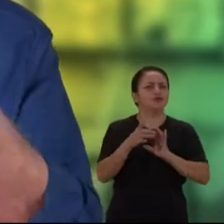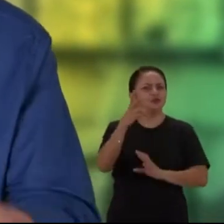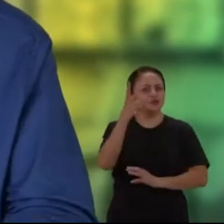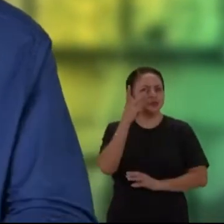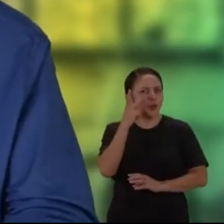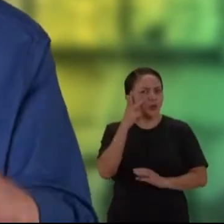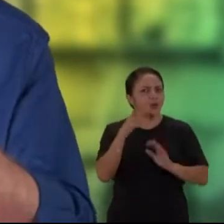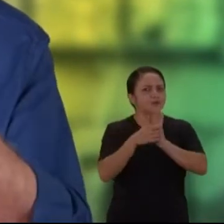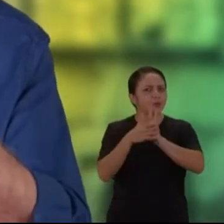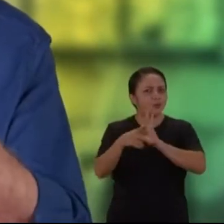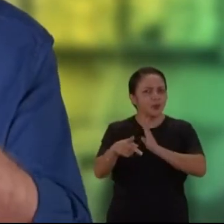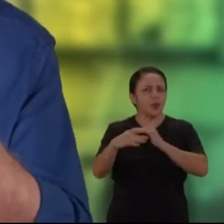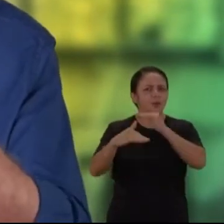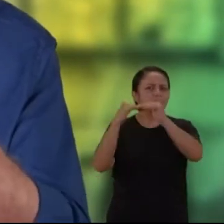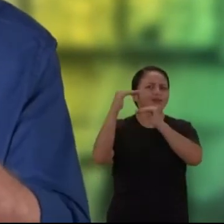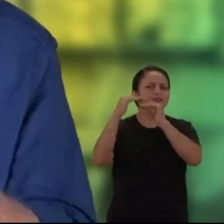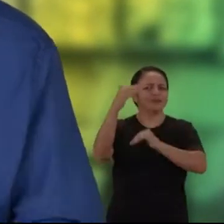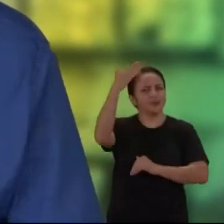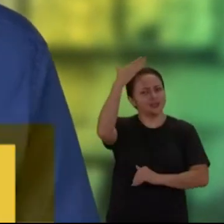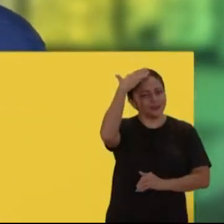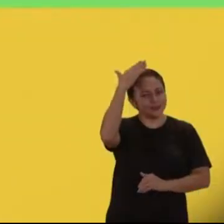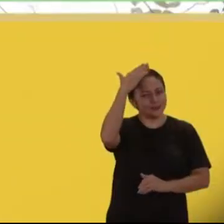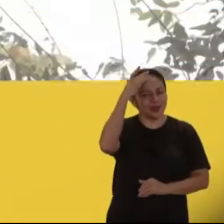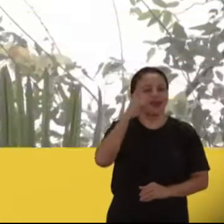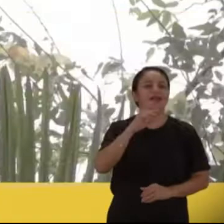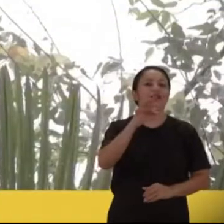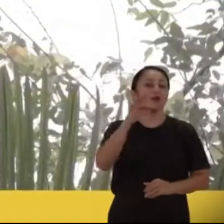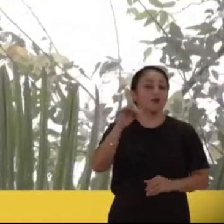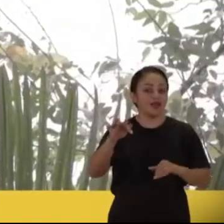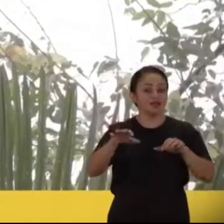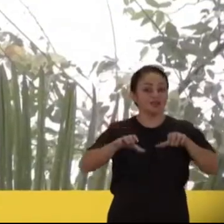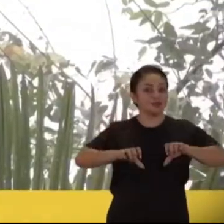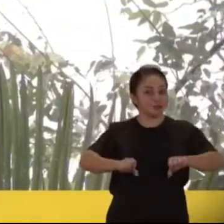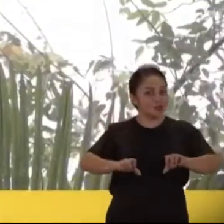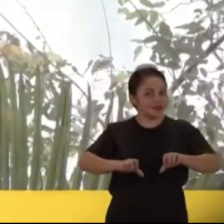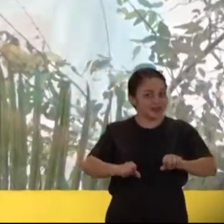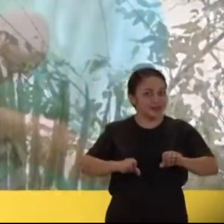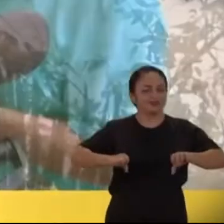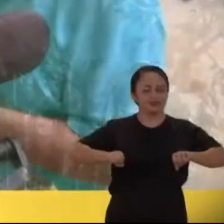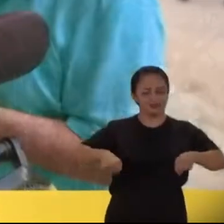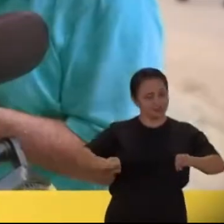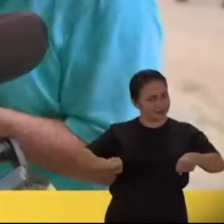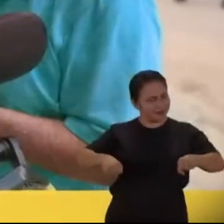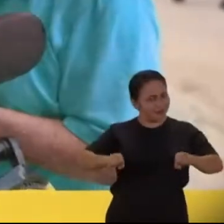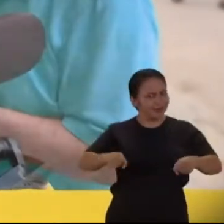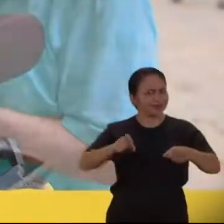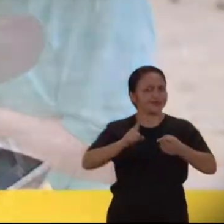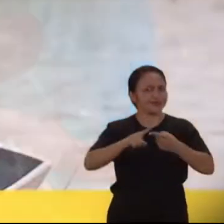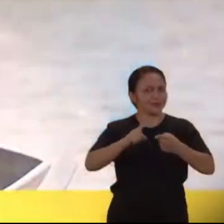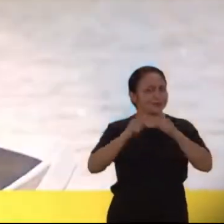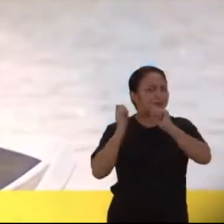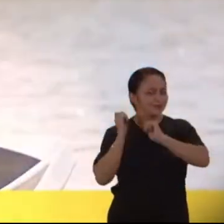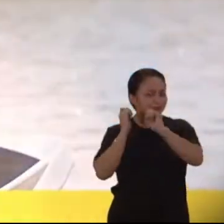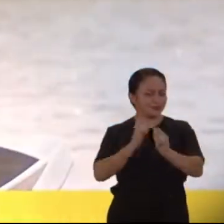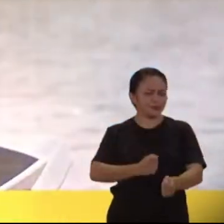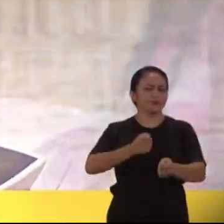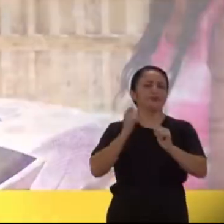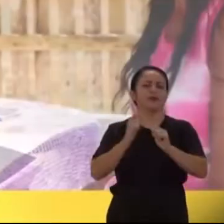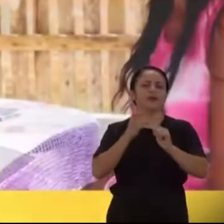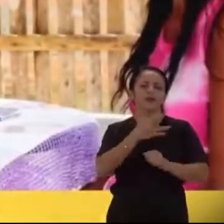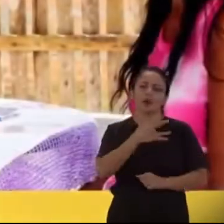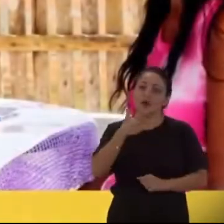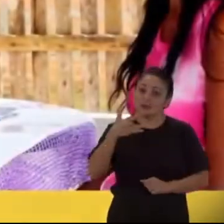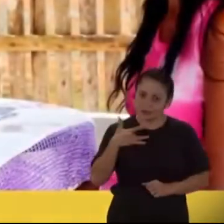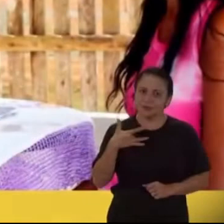somar com o Helder pelo desenvolvimento do Pará. Sou o Flecha do açaí, dos mototaxistas, pescadores